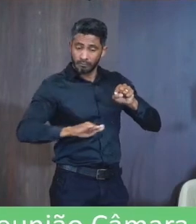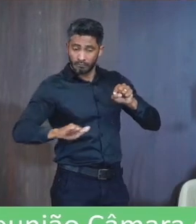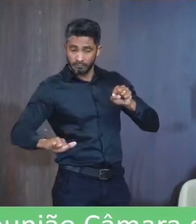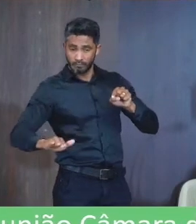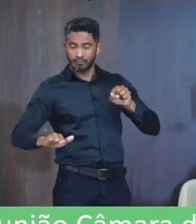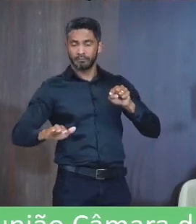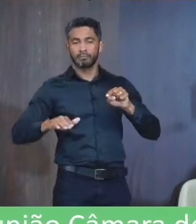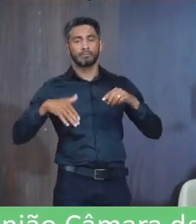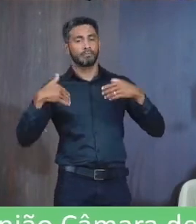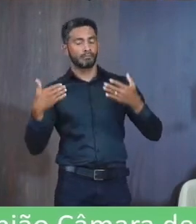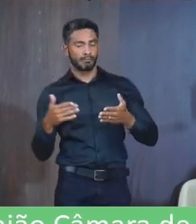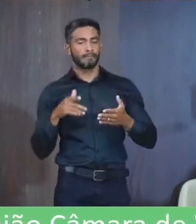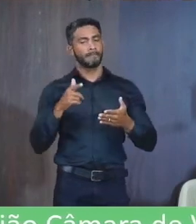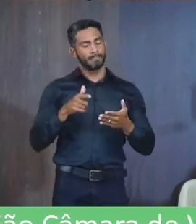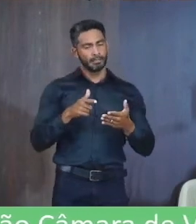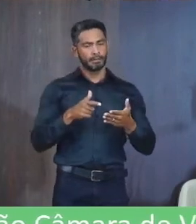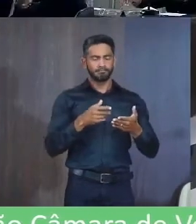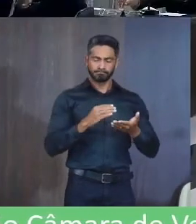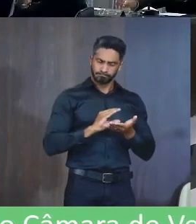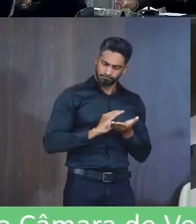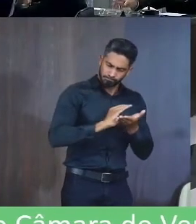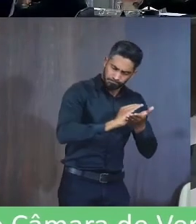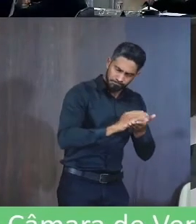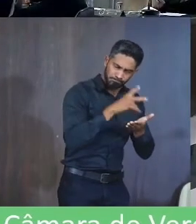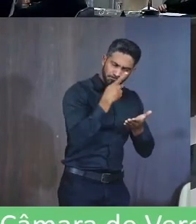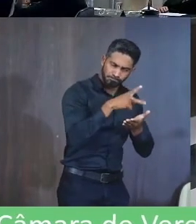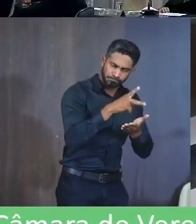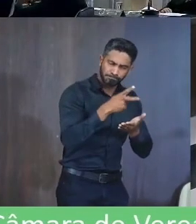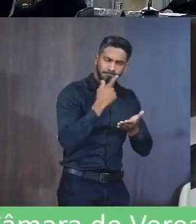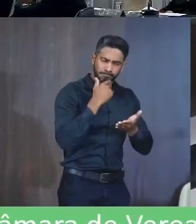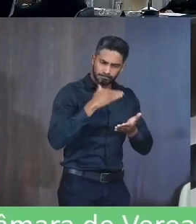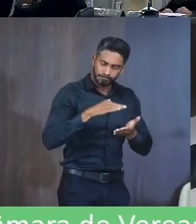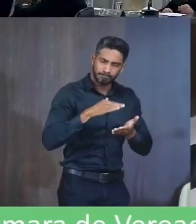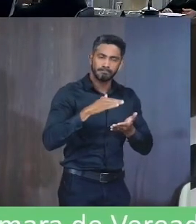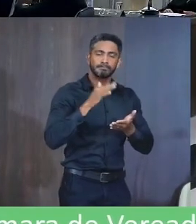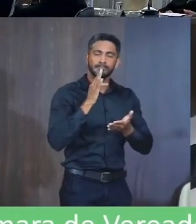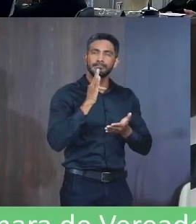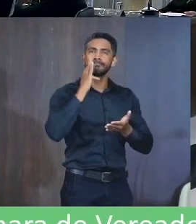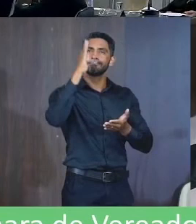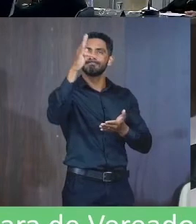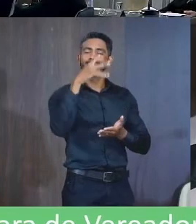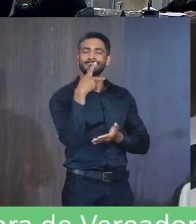Uma vez Que investindo Nas crianças Nós estamos garantindo O nosso futuro